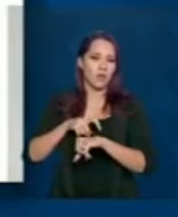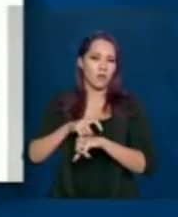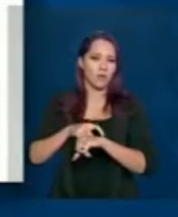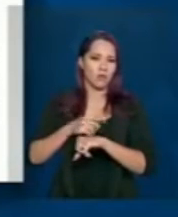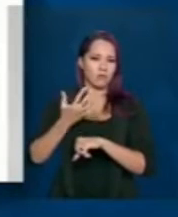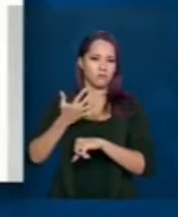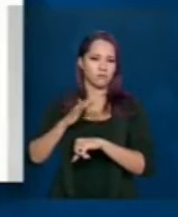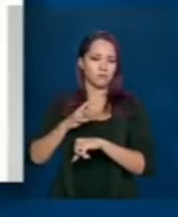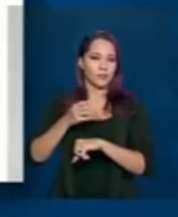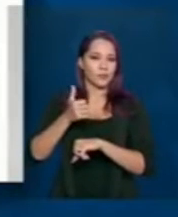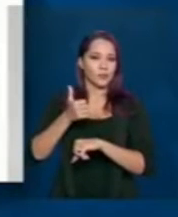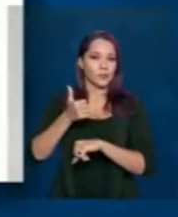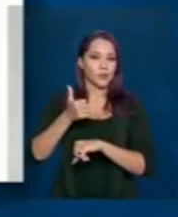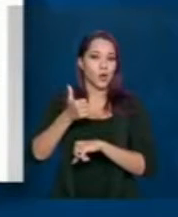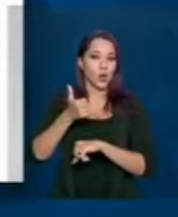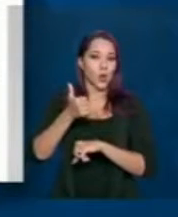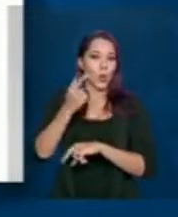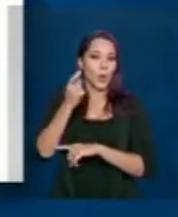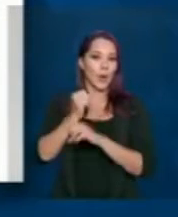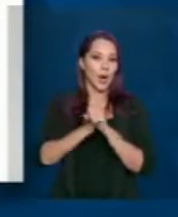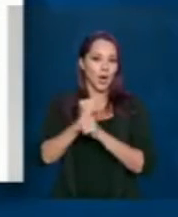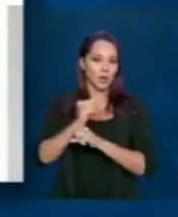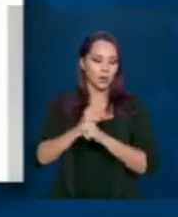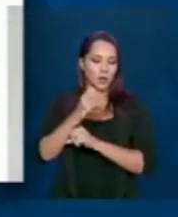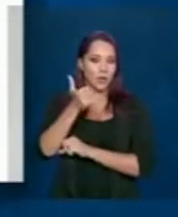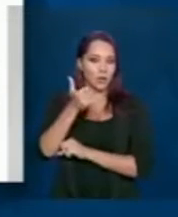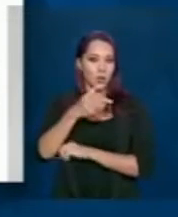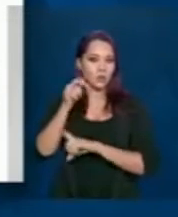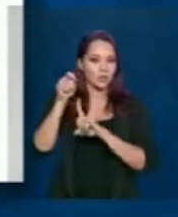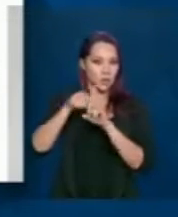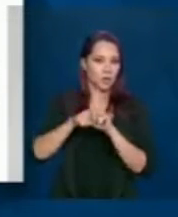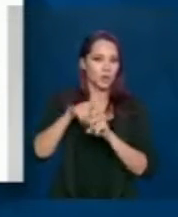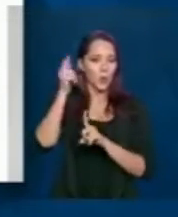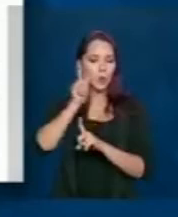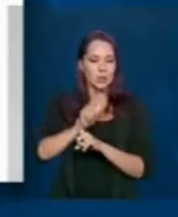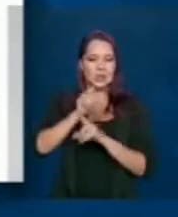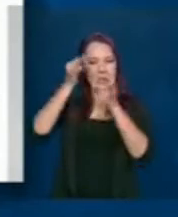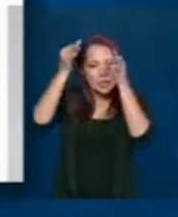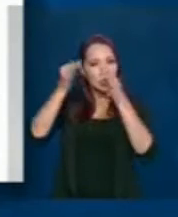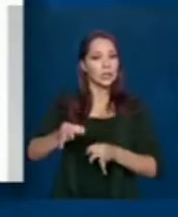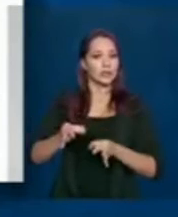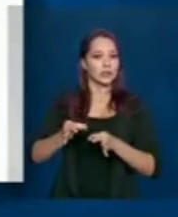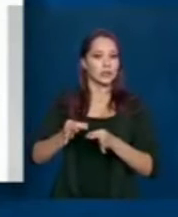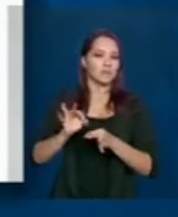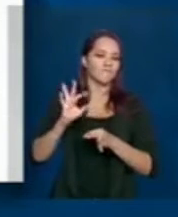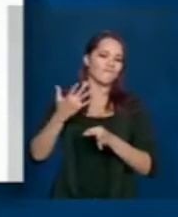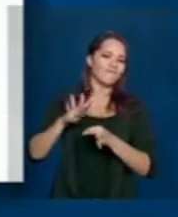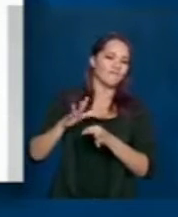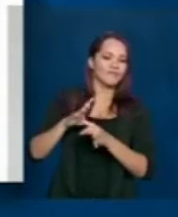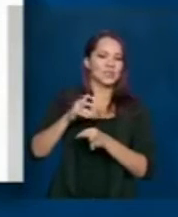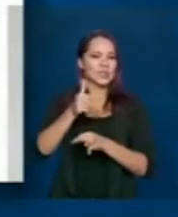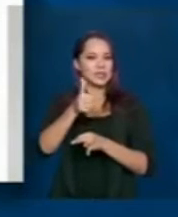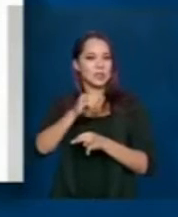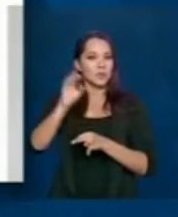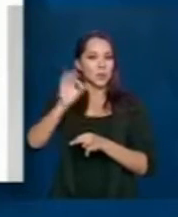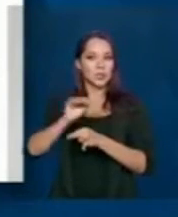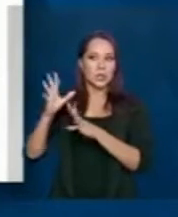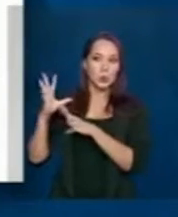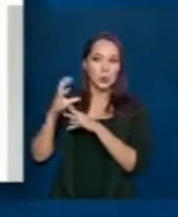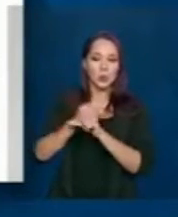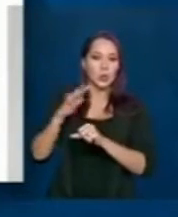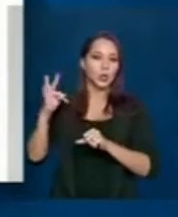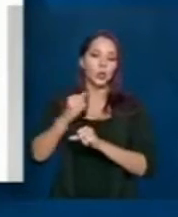menos 12 meses, que é o tempo que a gente consegue obter 100% ou próximo de 100% de todos os óbitos que